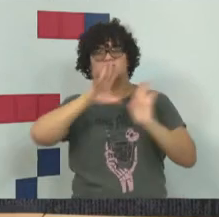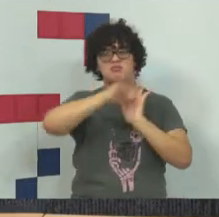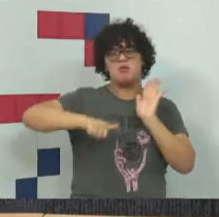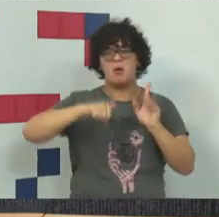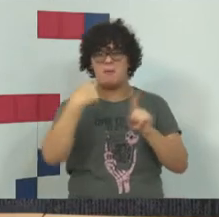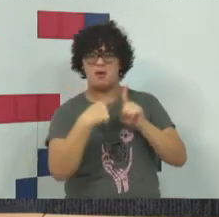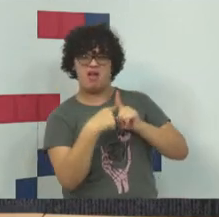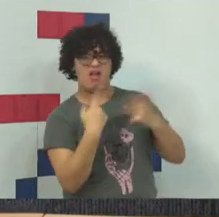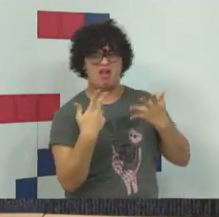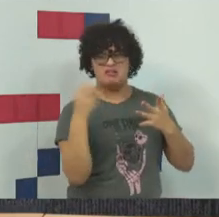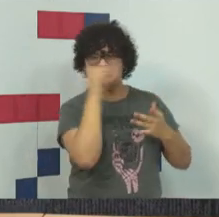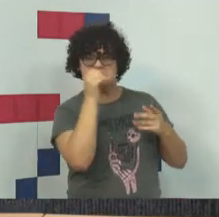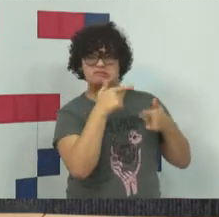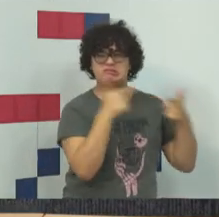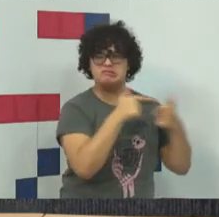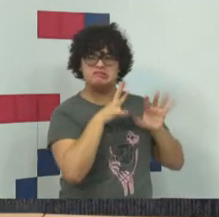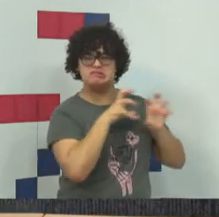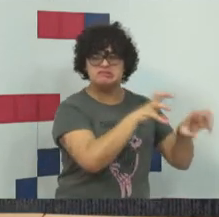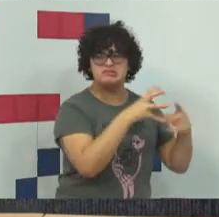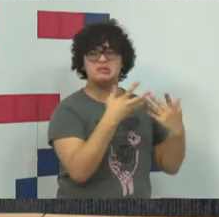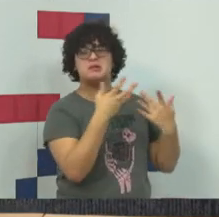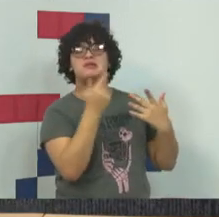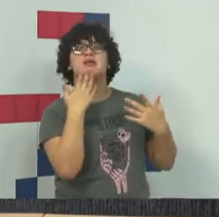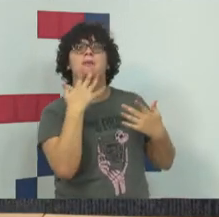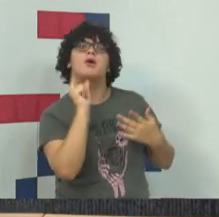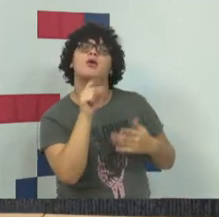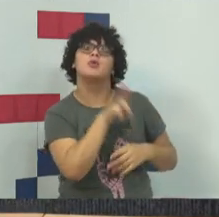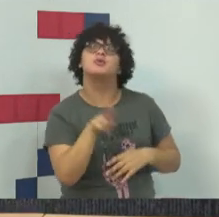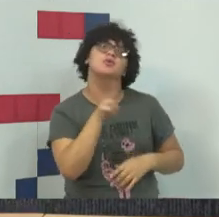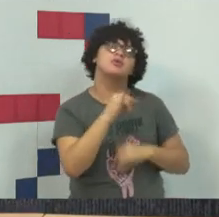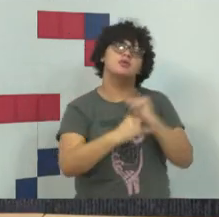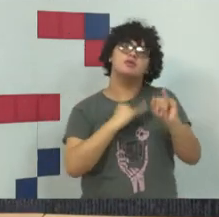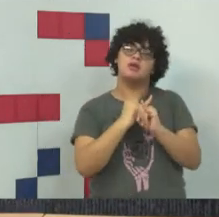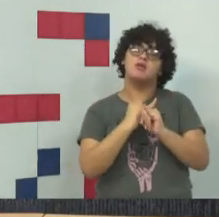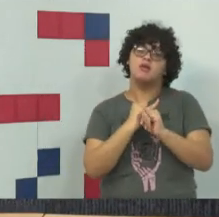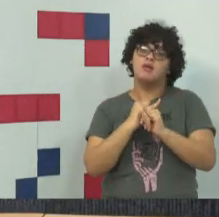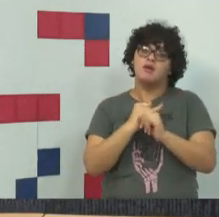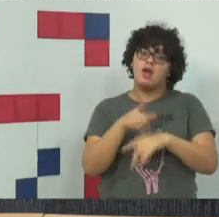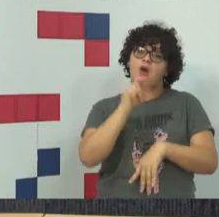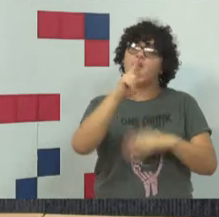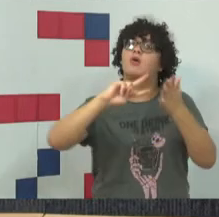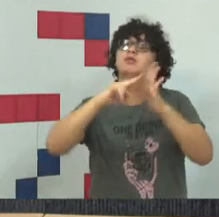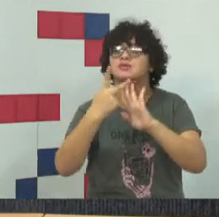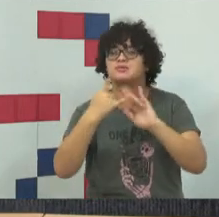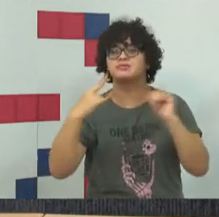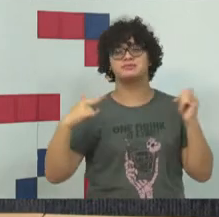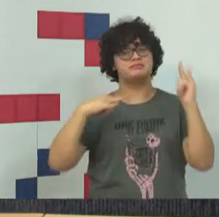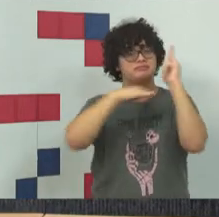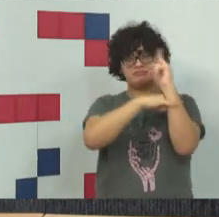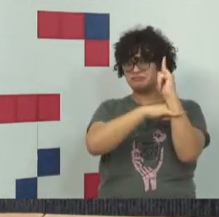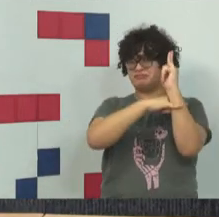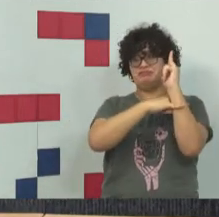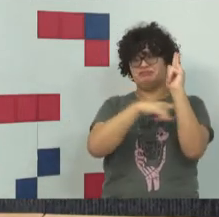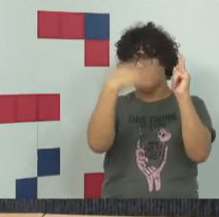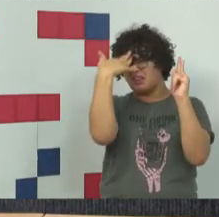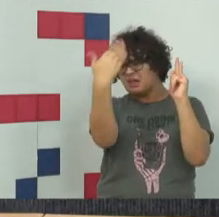controle e uma restrição dos da internet, eles atacam o cerne econômico do